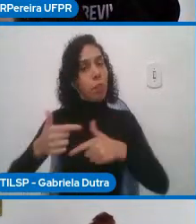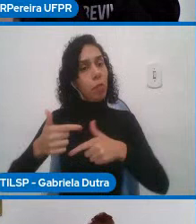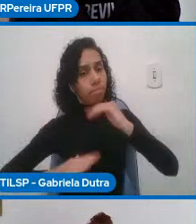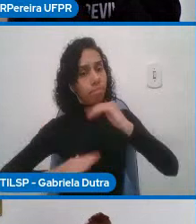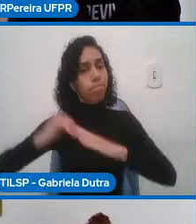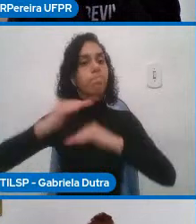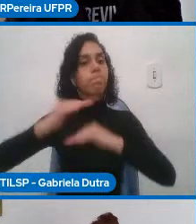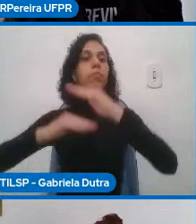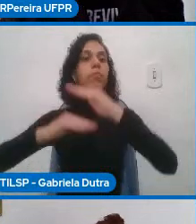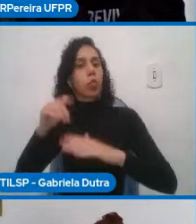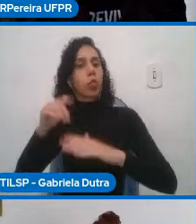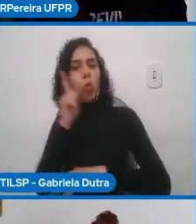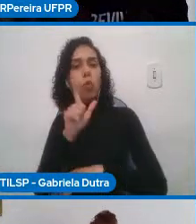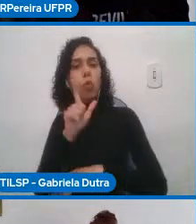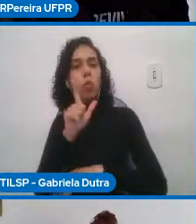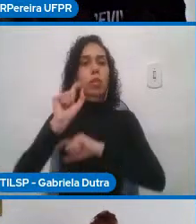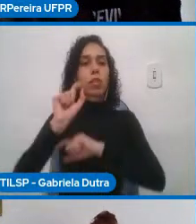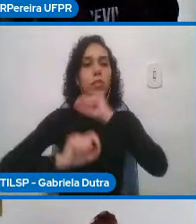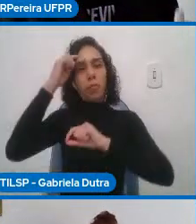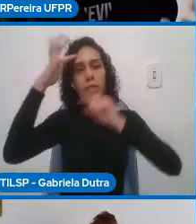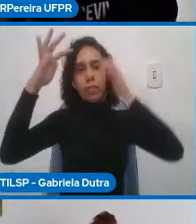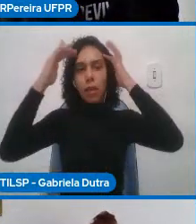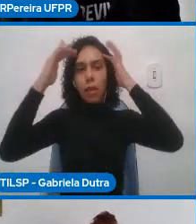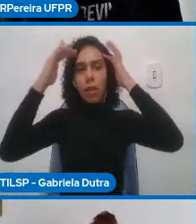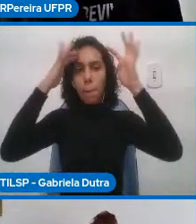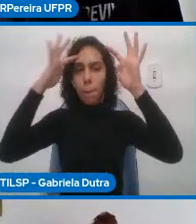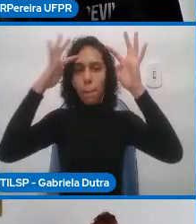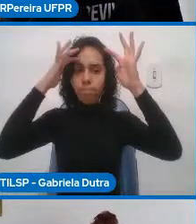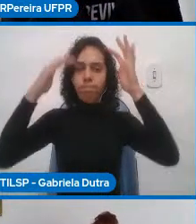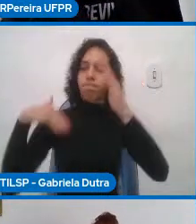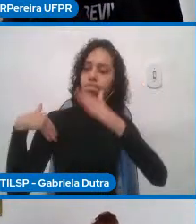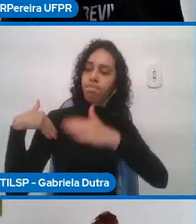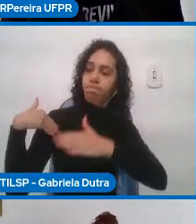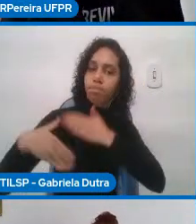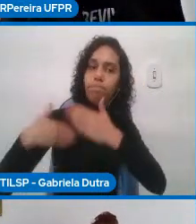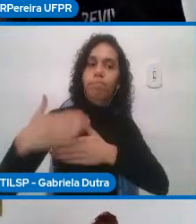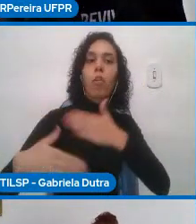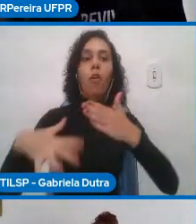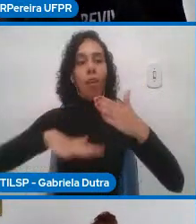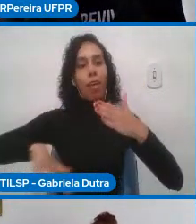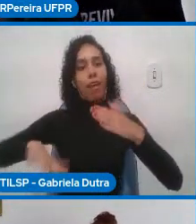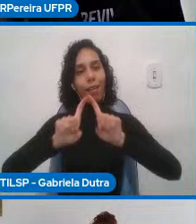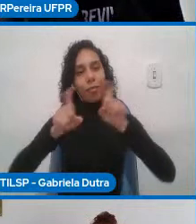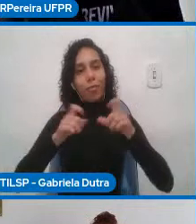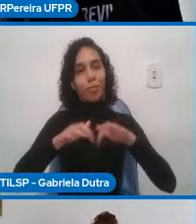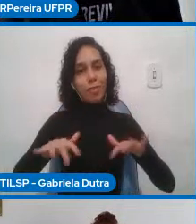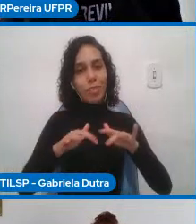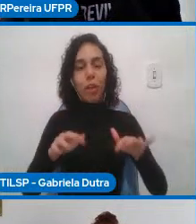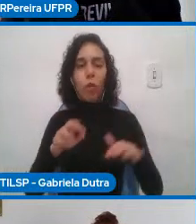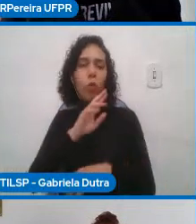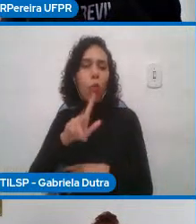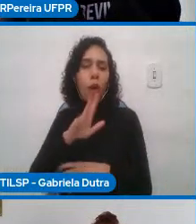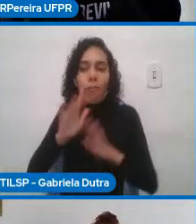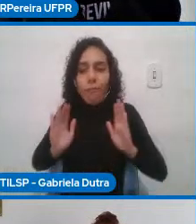computacional sem ser obrigatoriamente com o uso de uma linguagem de programação